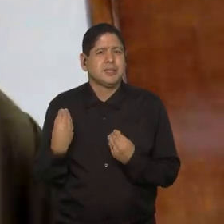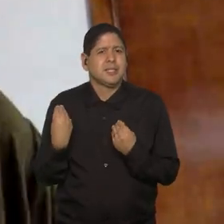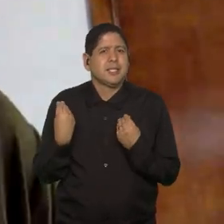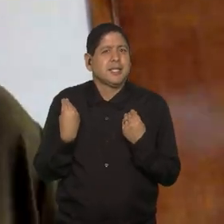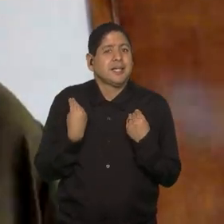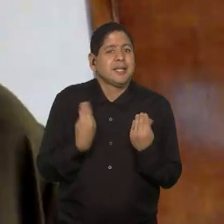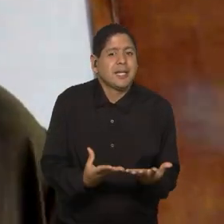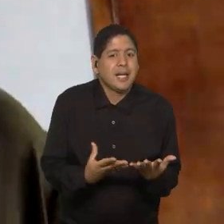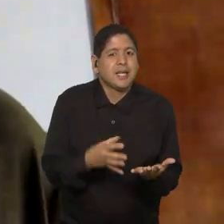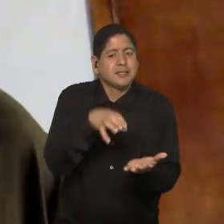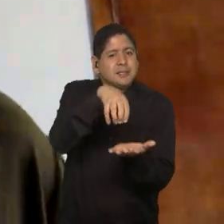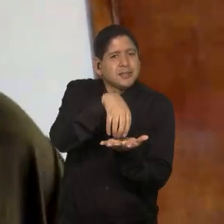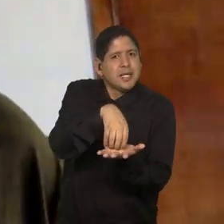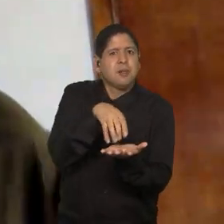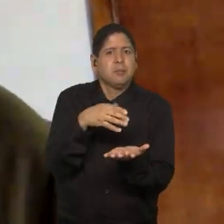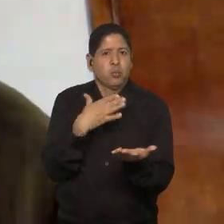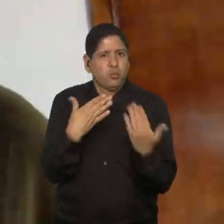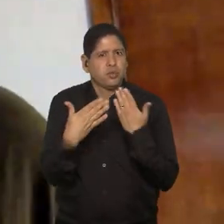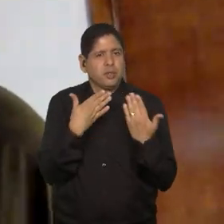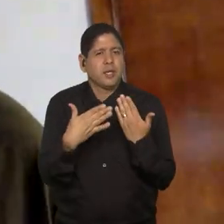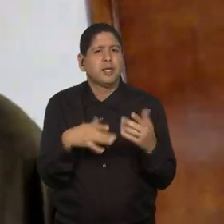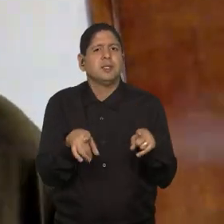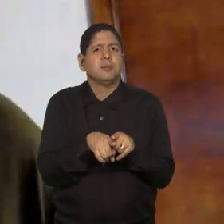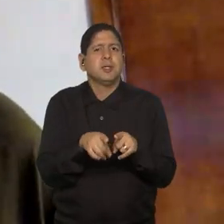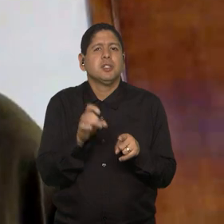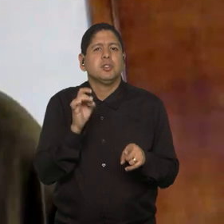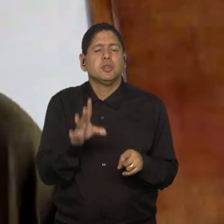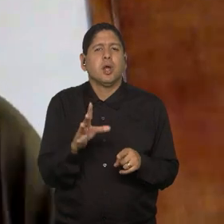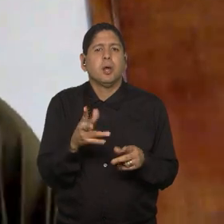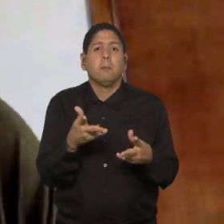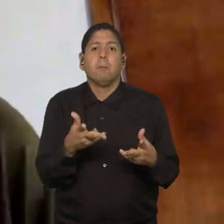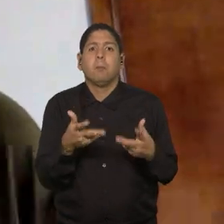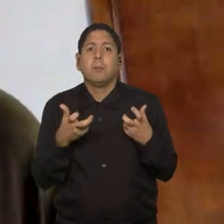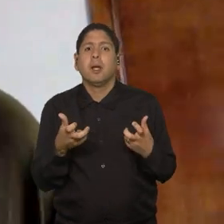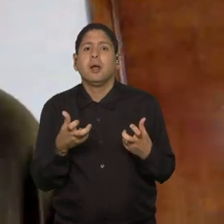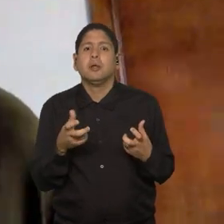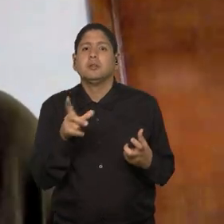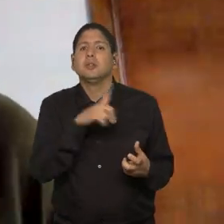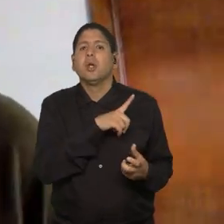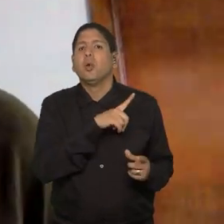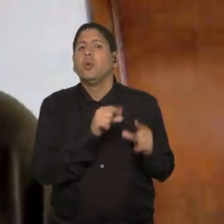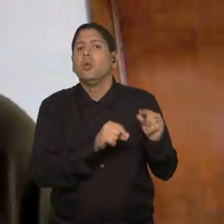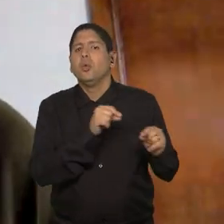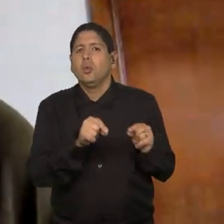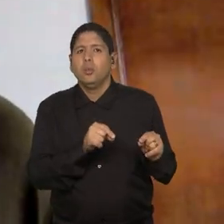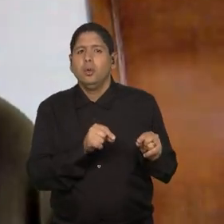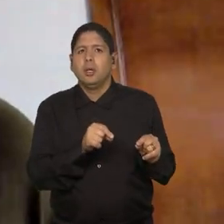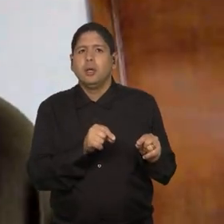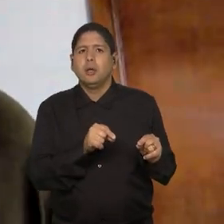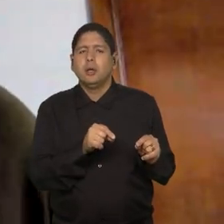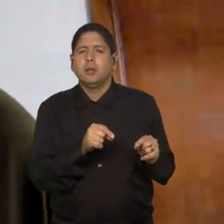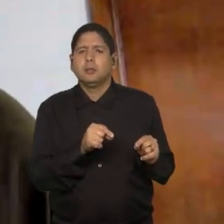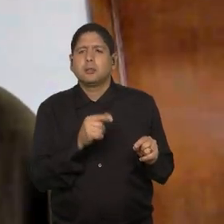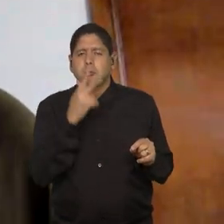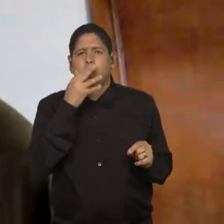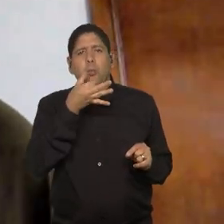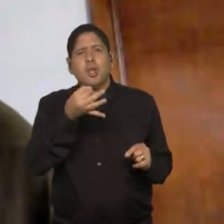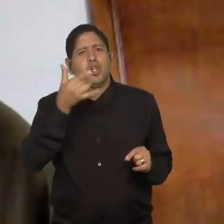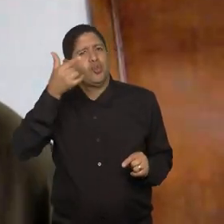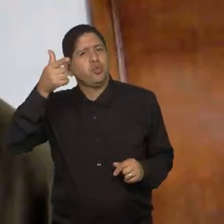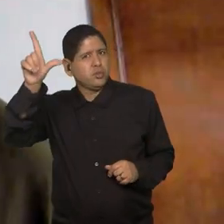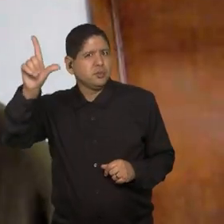esse setor para conversar, na verdade, só se deu conta do que se tinha a impressão de fora, que